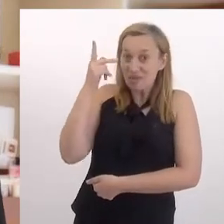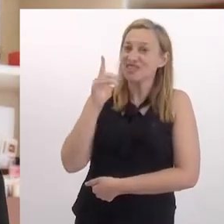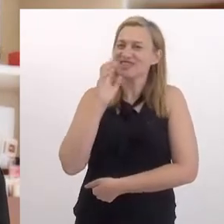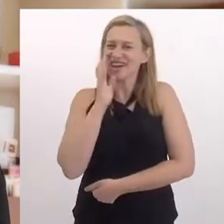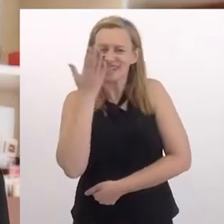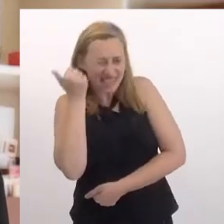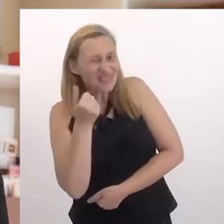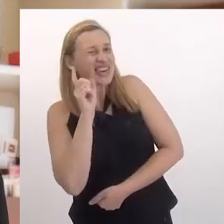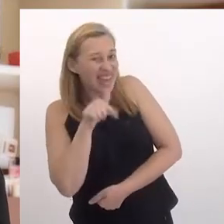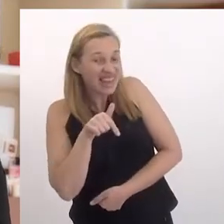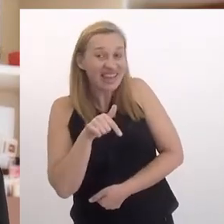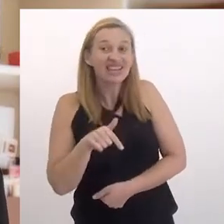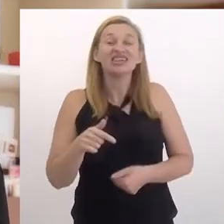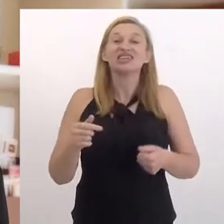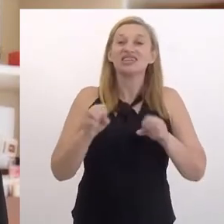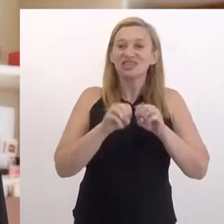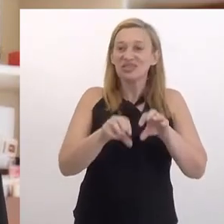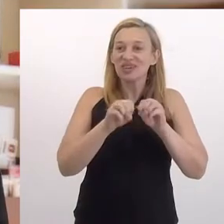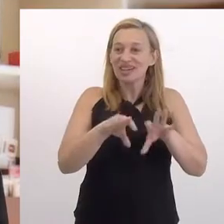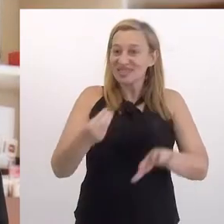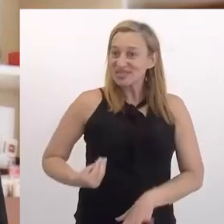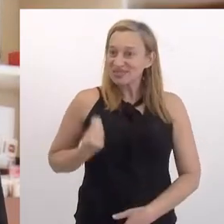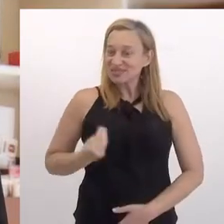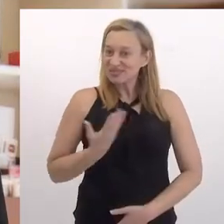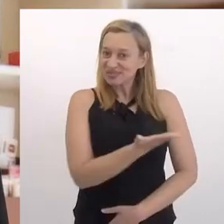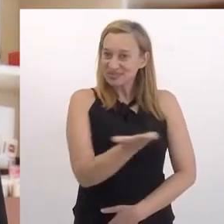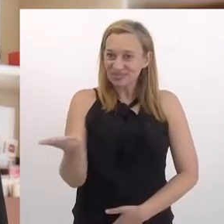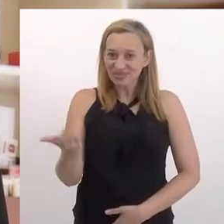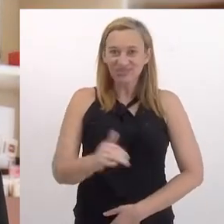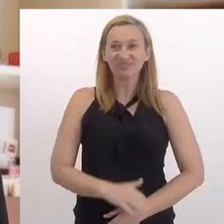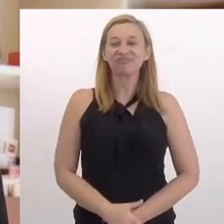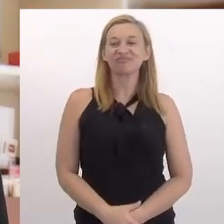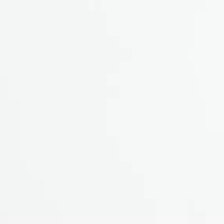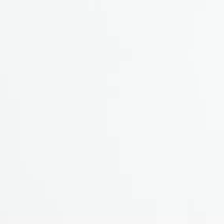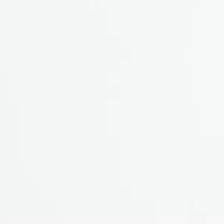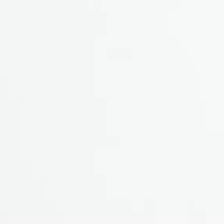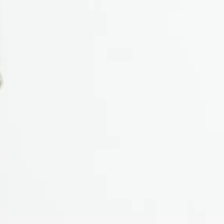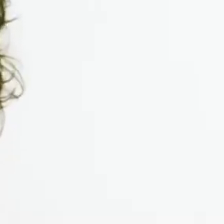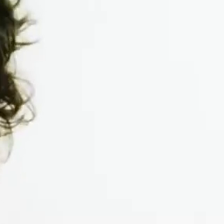Já adivinhou, é claro. Está no ar o Educação!